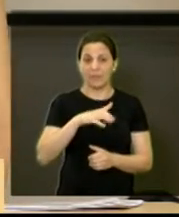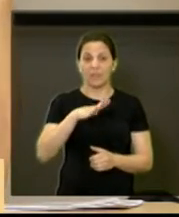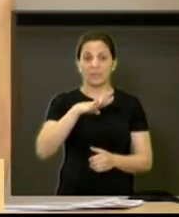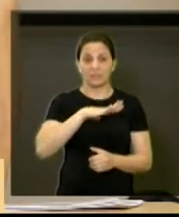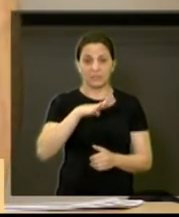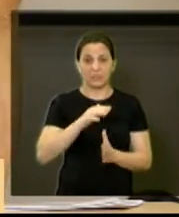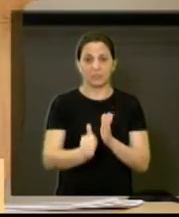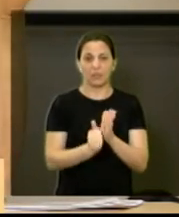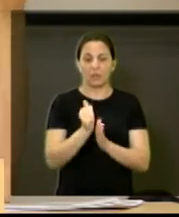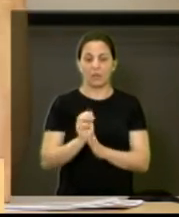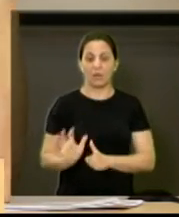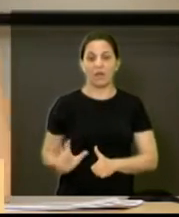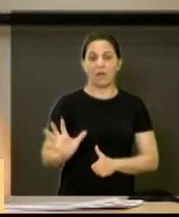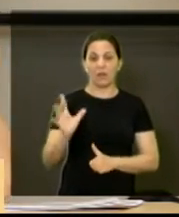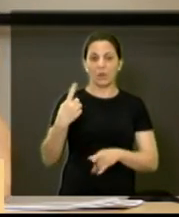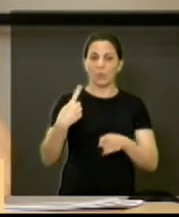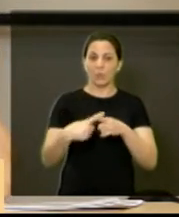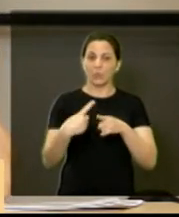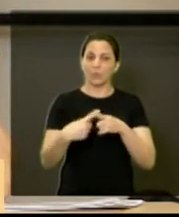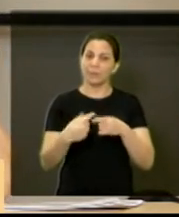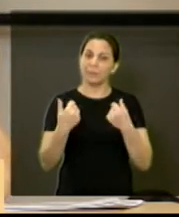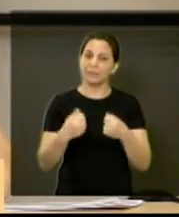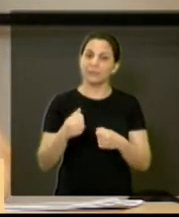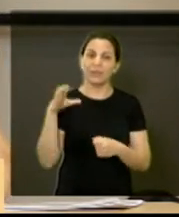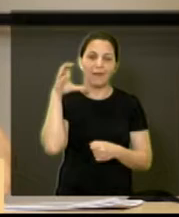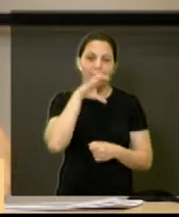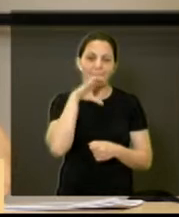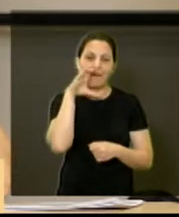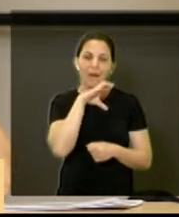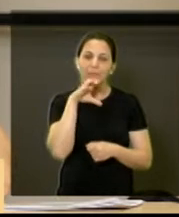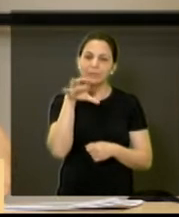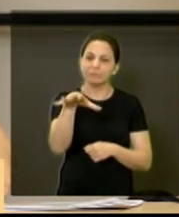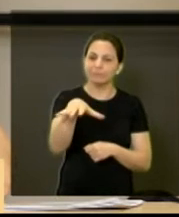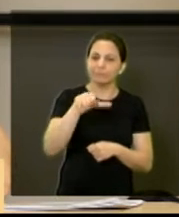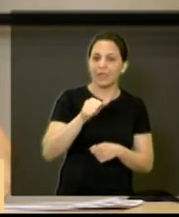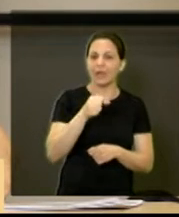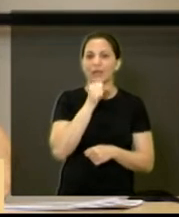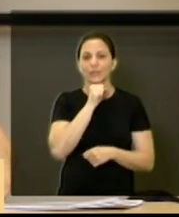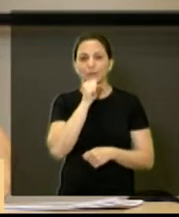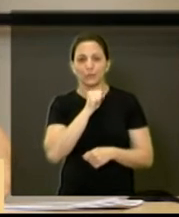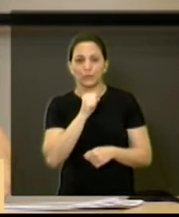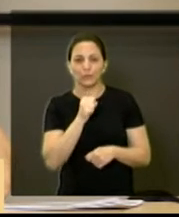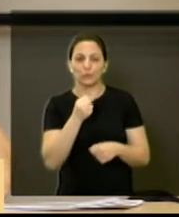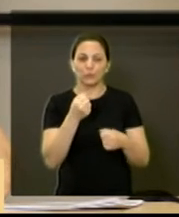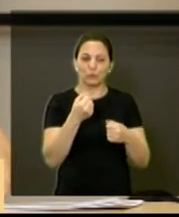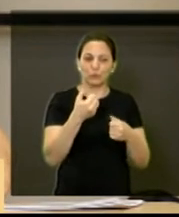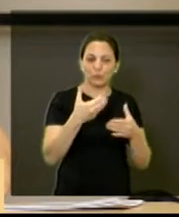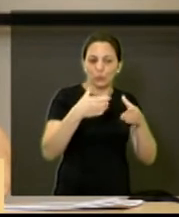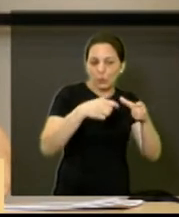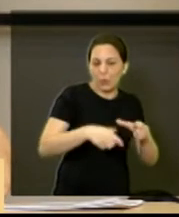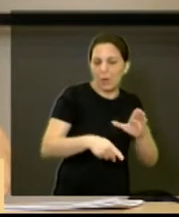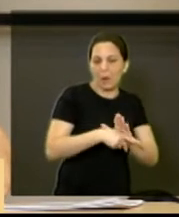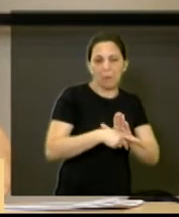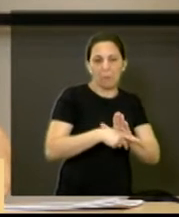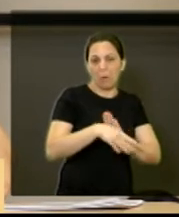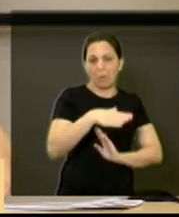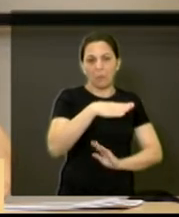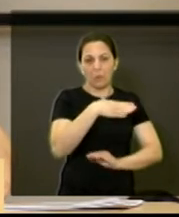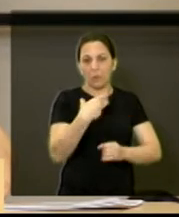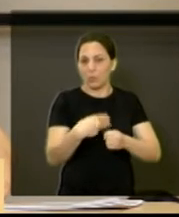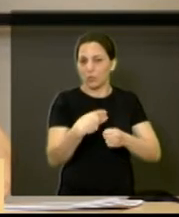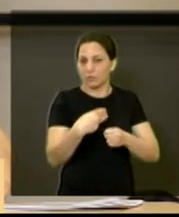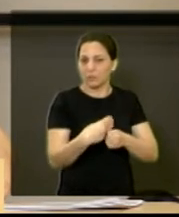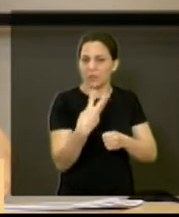custo muito alto, porque ele tem que acolher imediatamente, apesar de nós termos hoje três